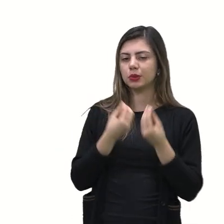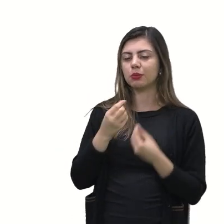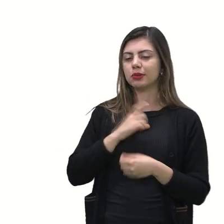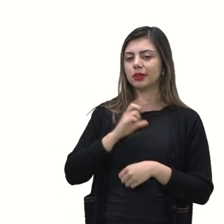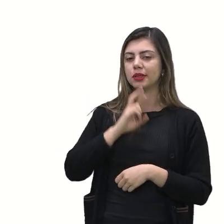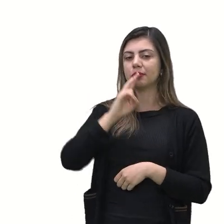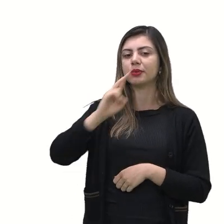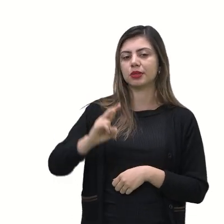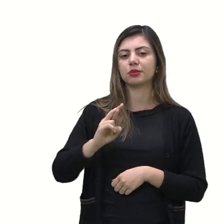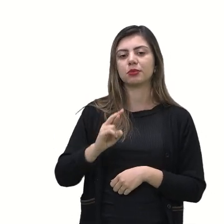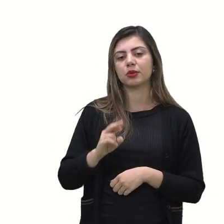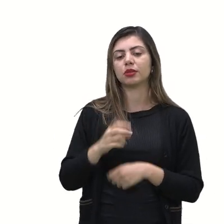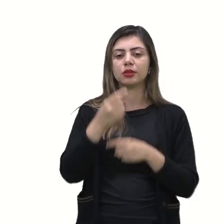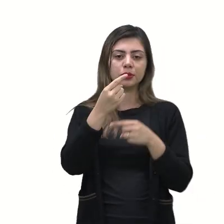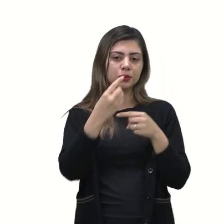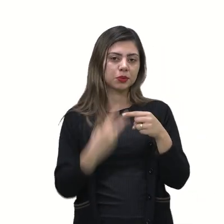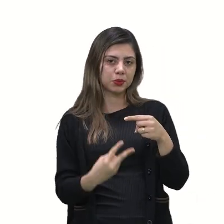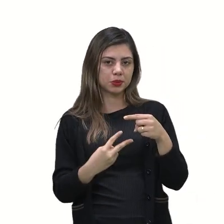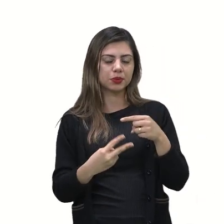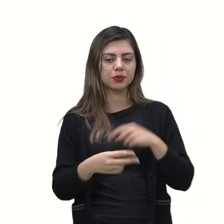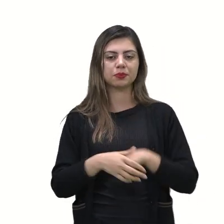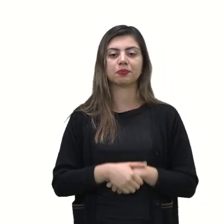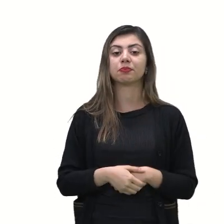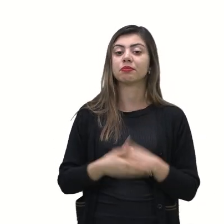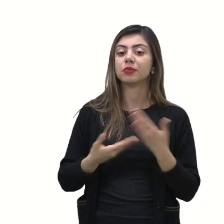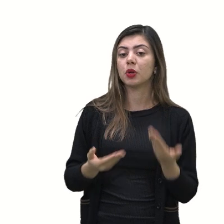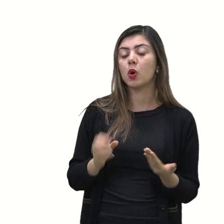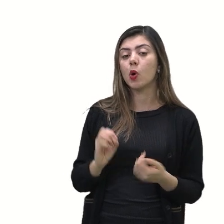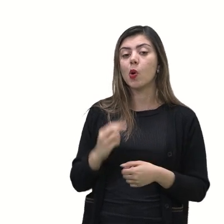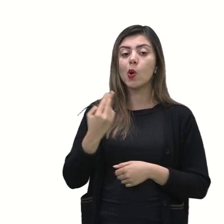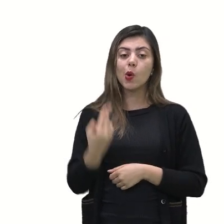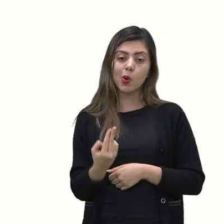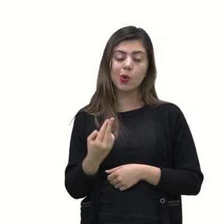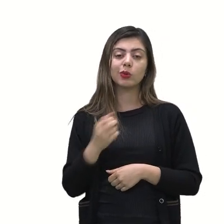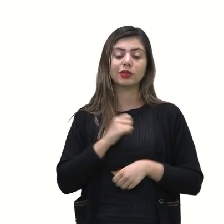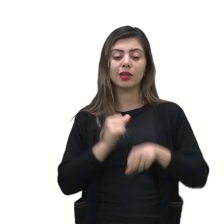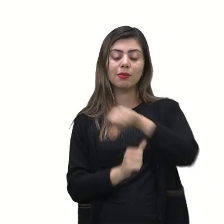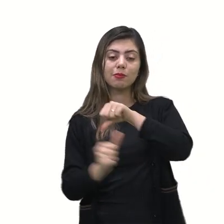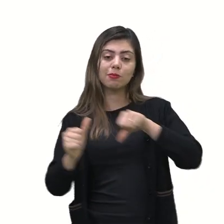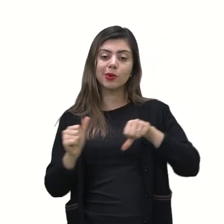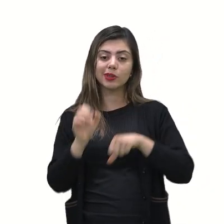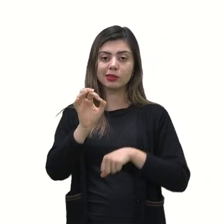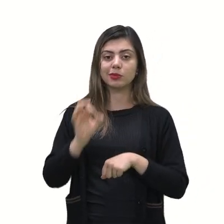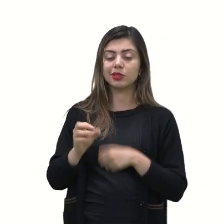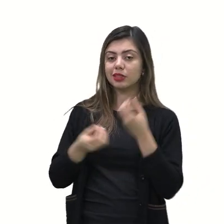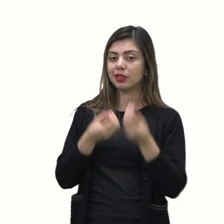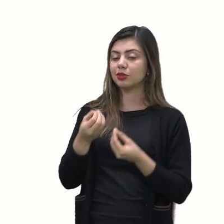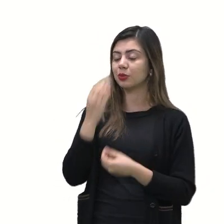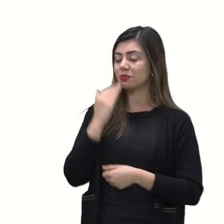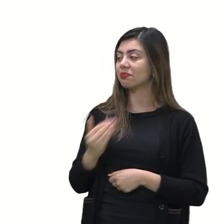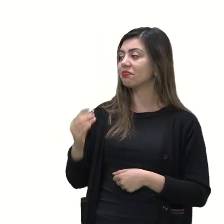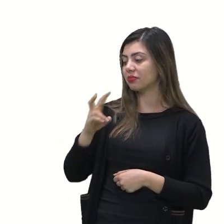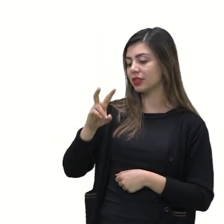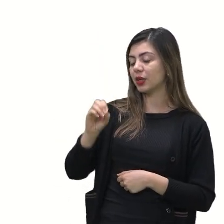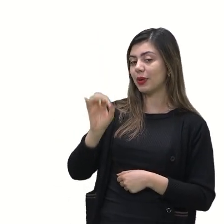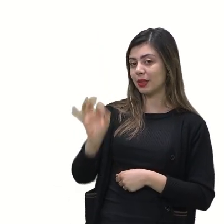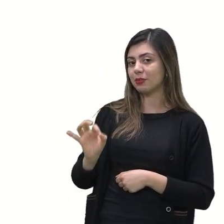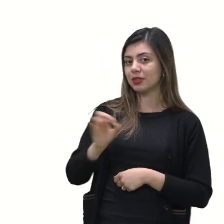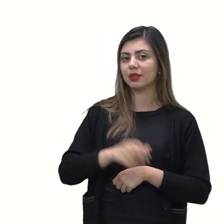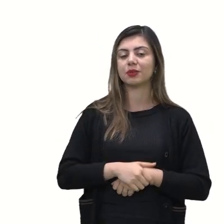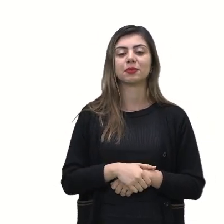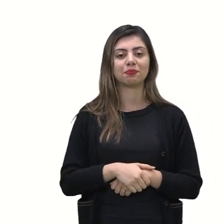resultado 1 sobre 2 ou ainda transformando isso aqui em porcentagem 50